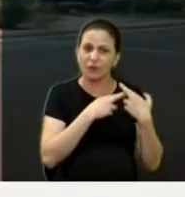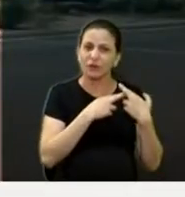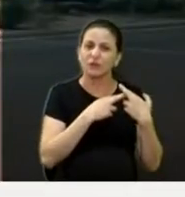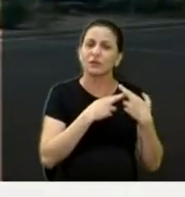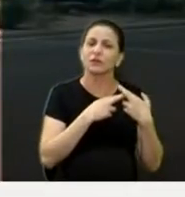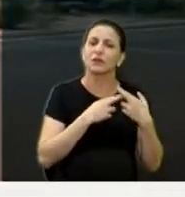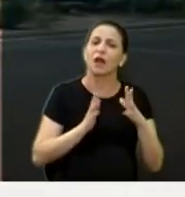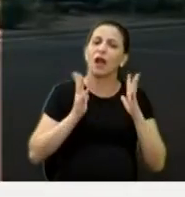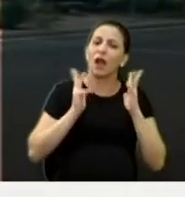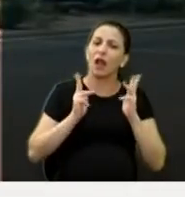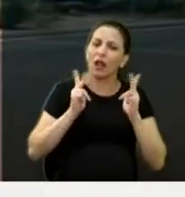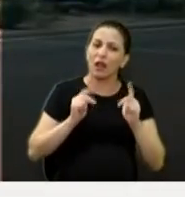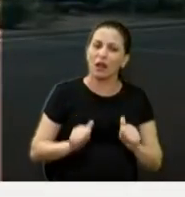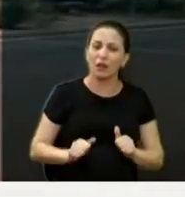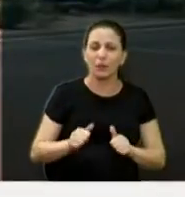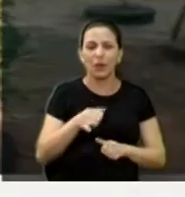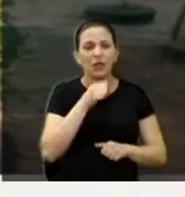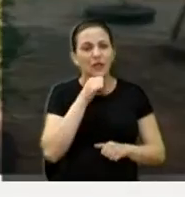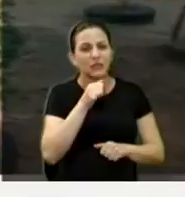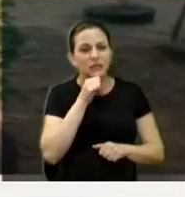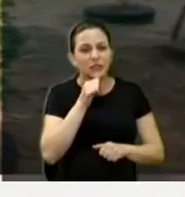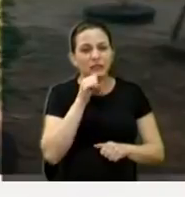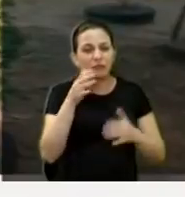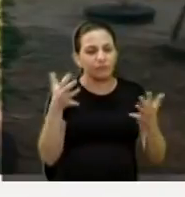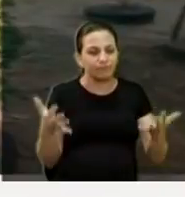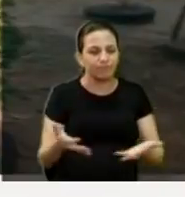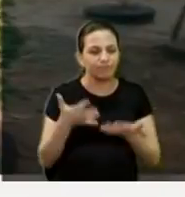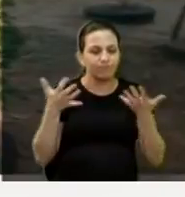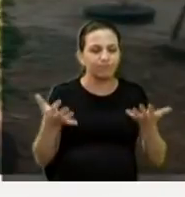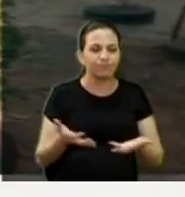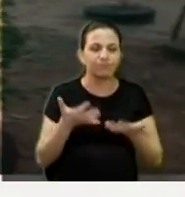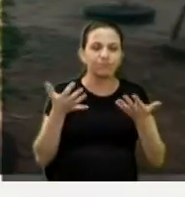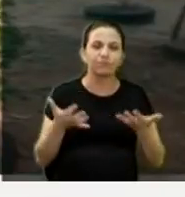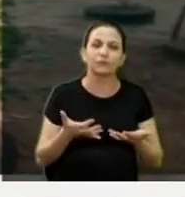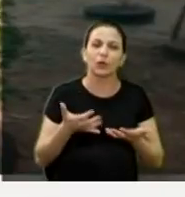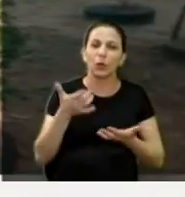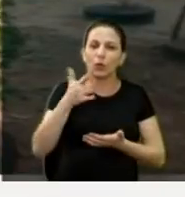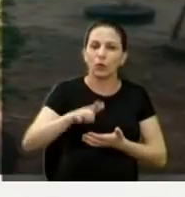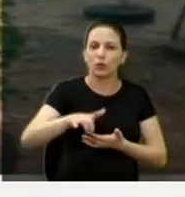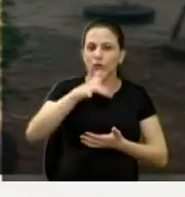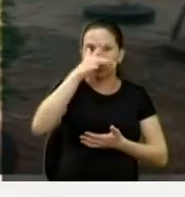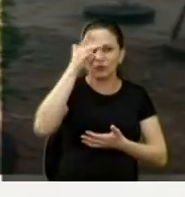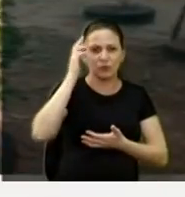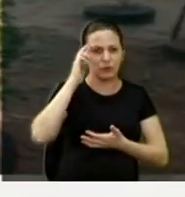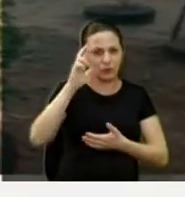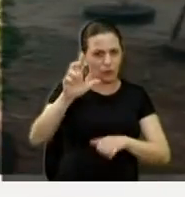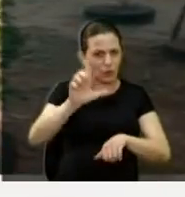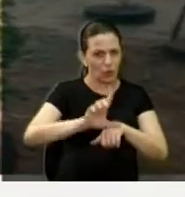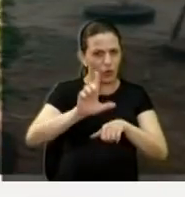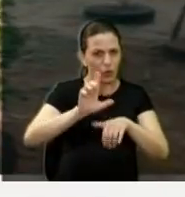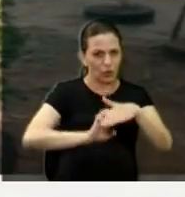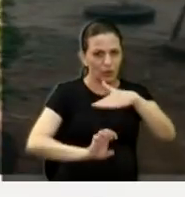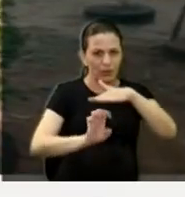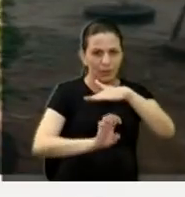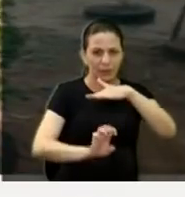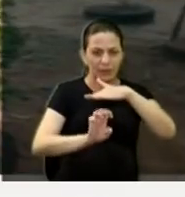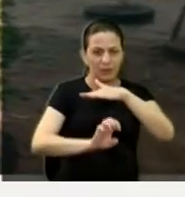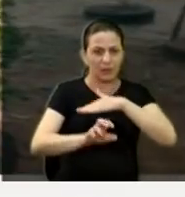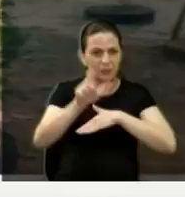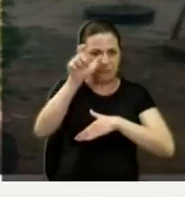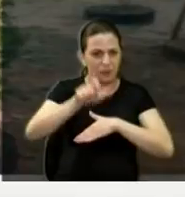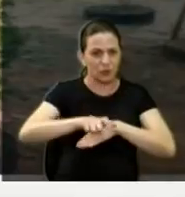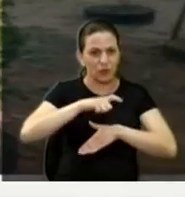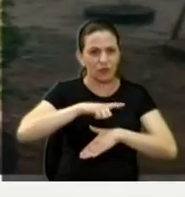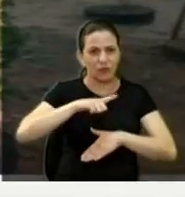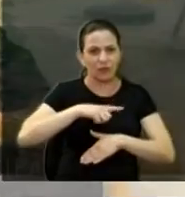cuidada. Está servindo de exemplo. Quem sabe incentiva outros comerciantes, outros empresários, até outras pessoas